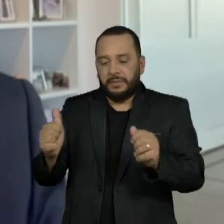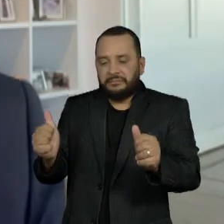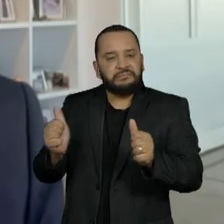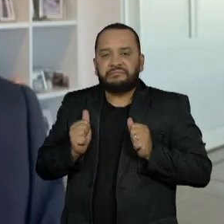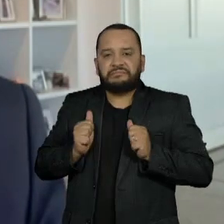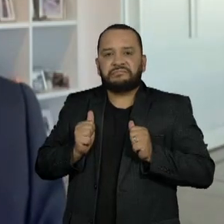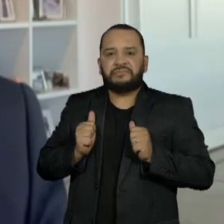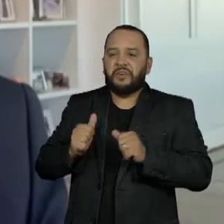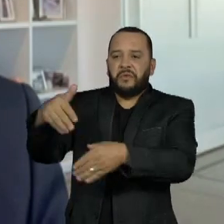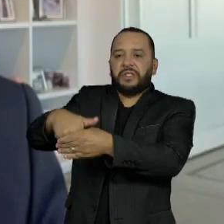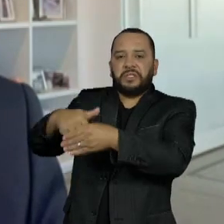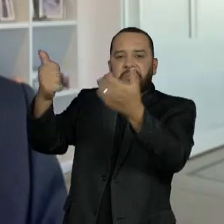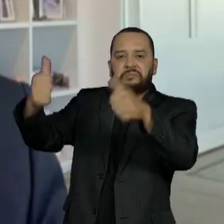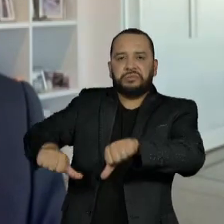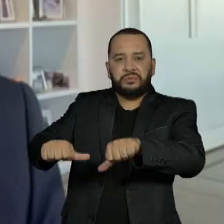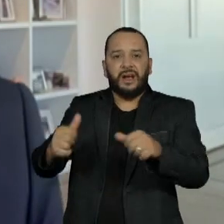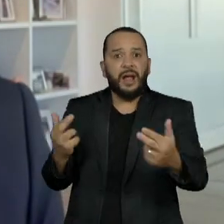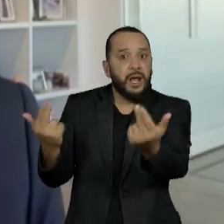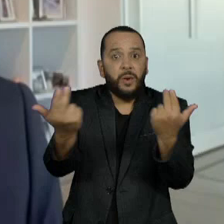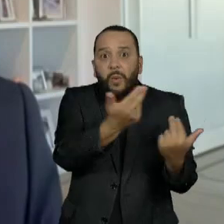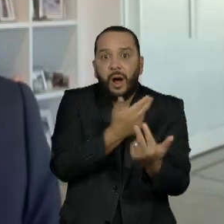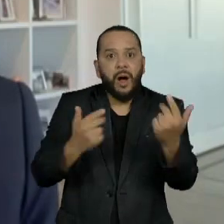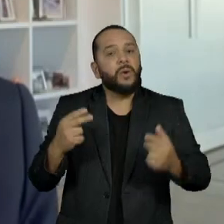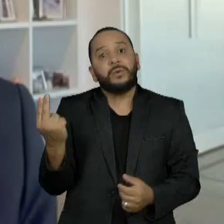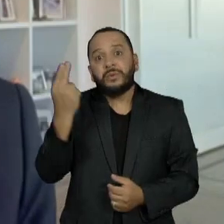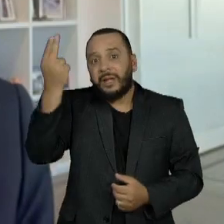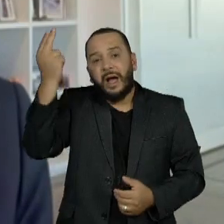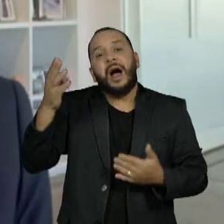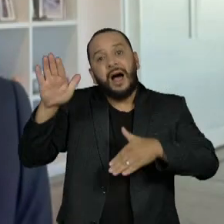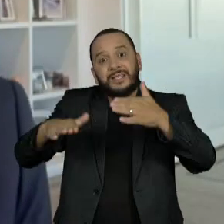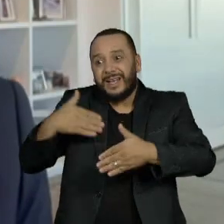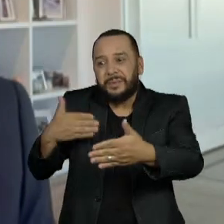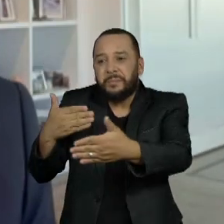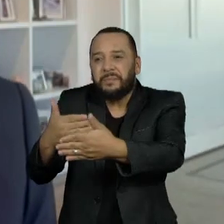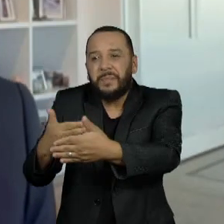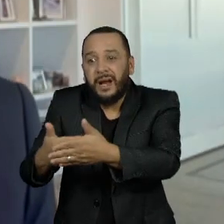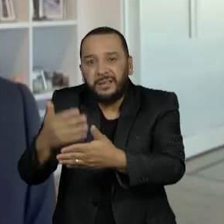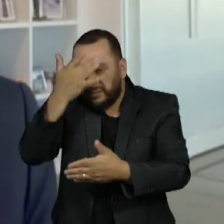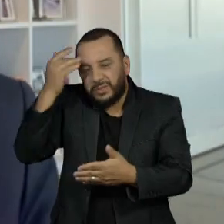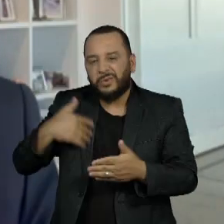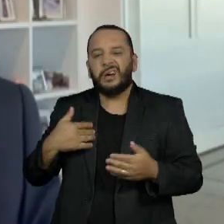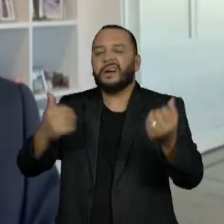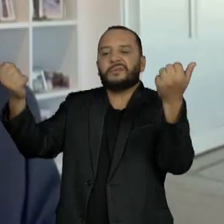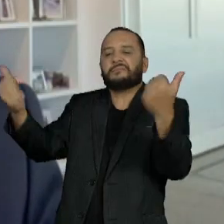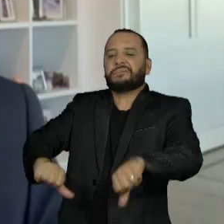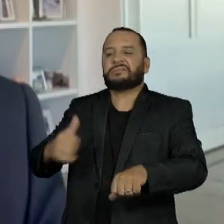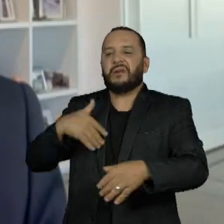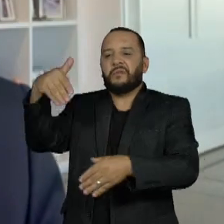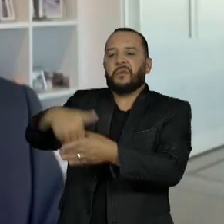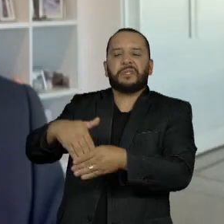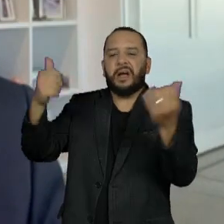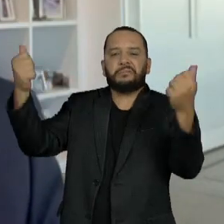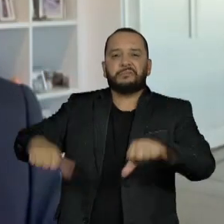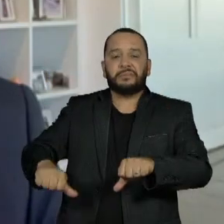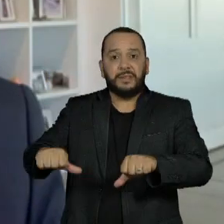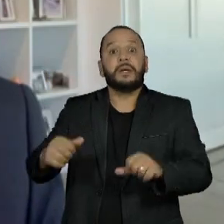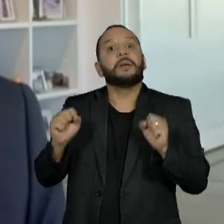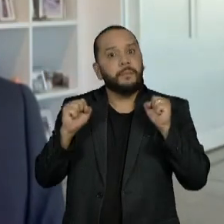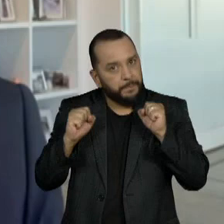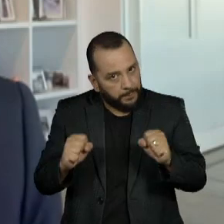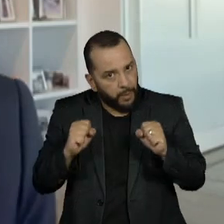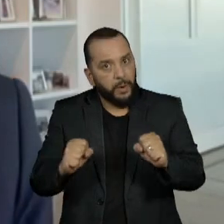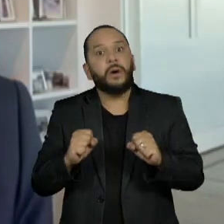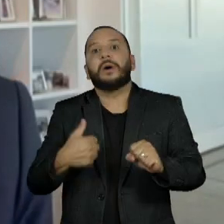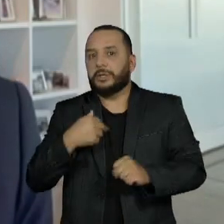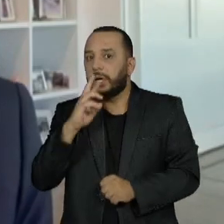no conjunto do eleitorado. Por isso, ela afeta de forma diferente os candidatos, e pode alterar